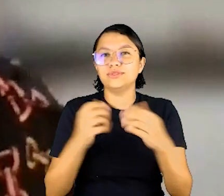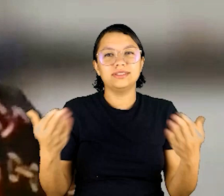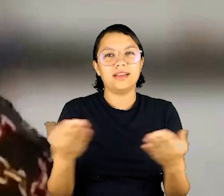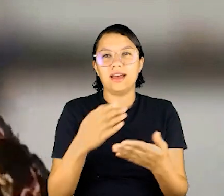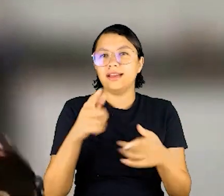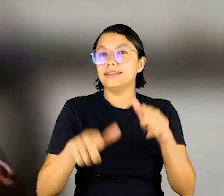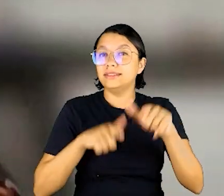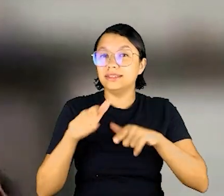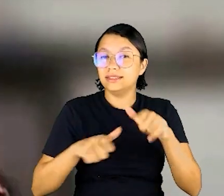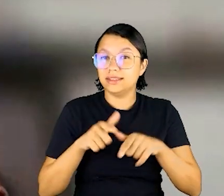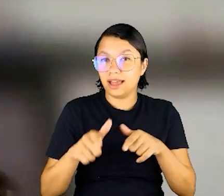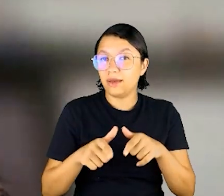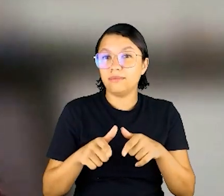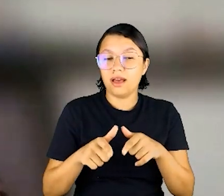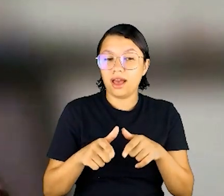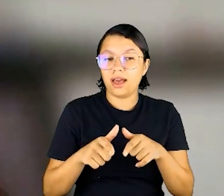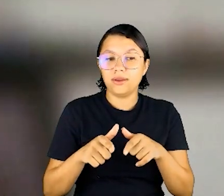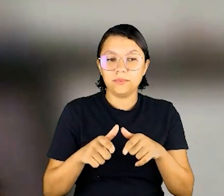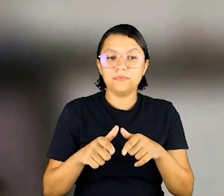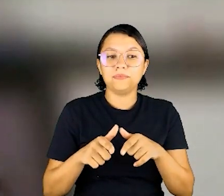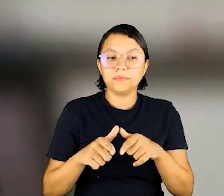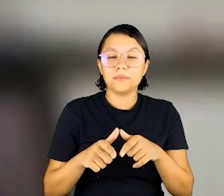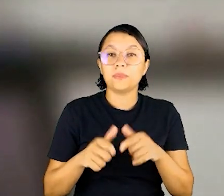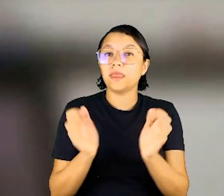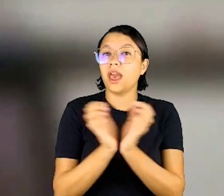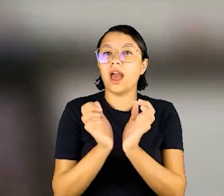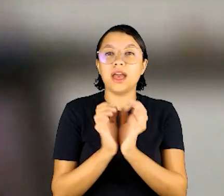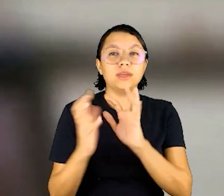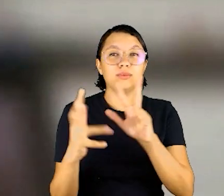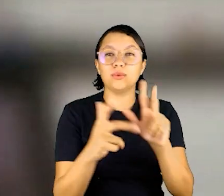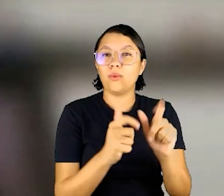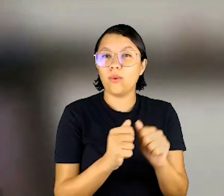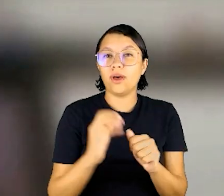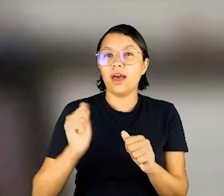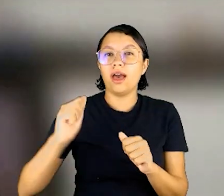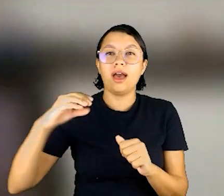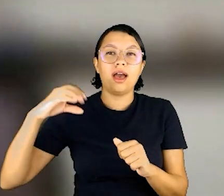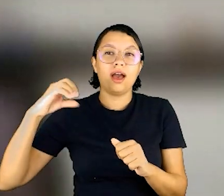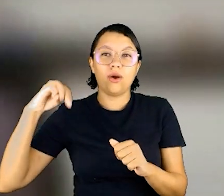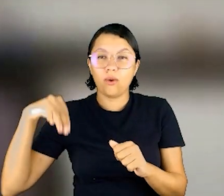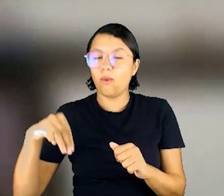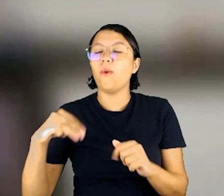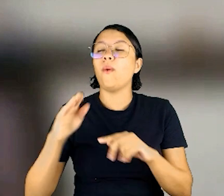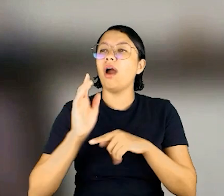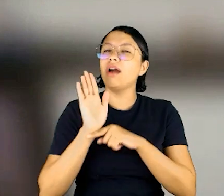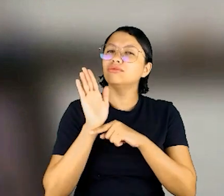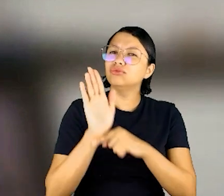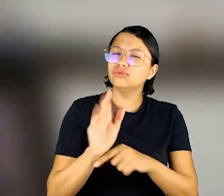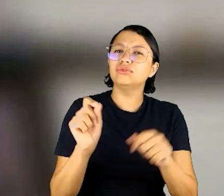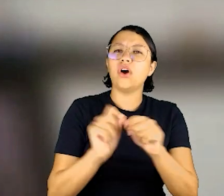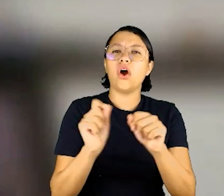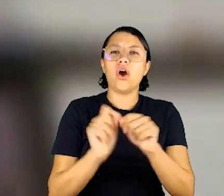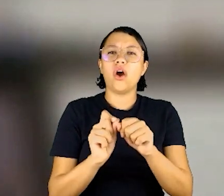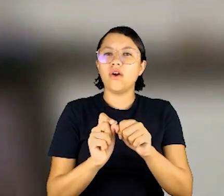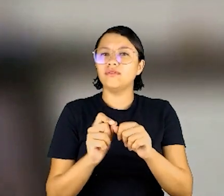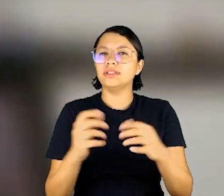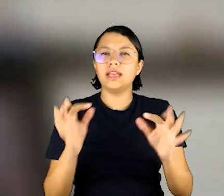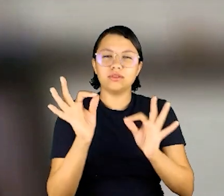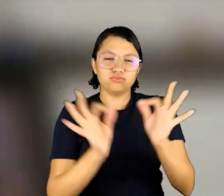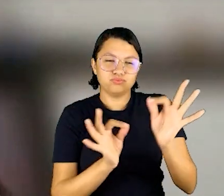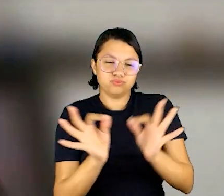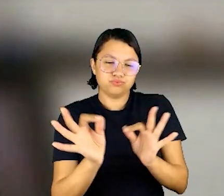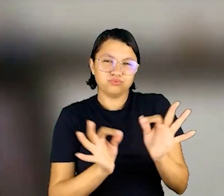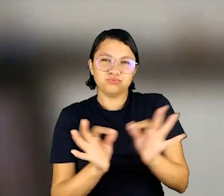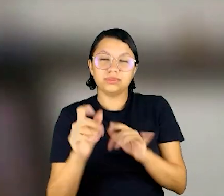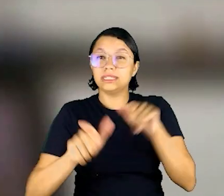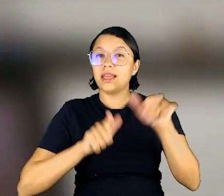de fazer esse trabalho, ao CRISP, à equipe da ACOM, que ajudou a fazer essa